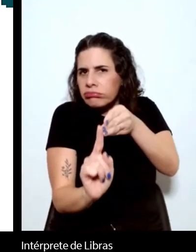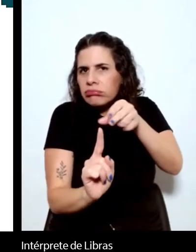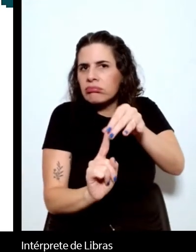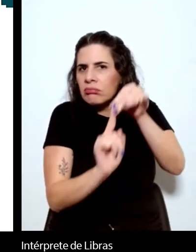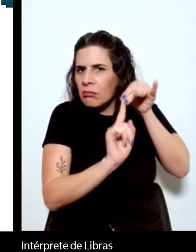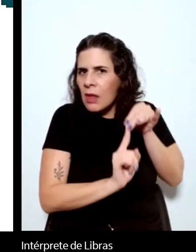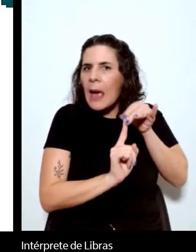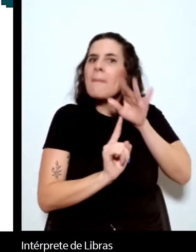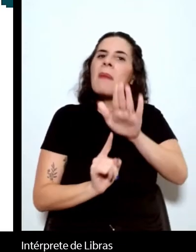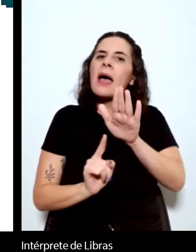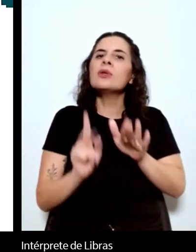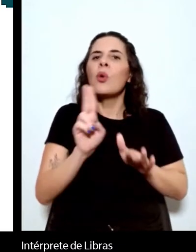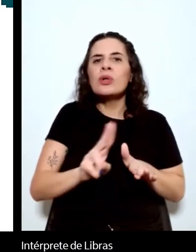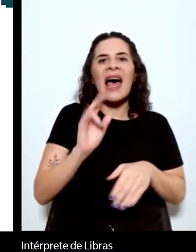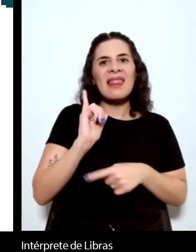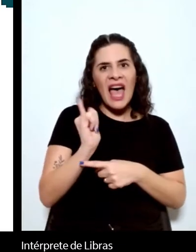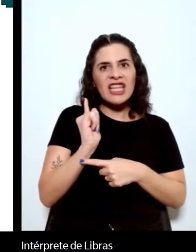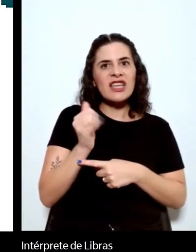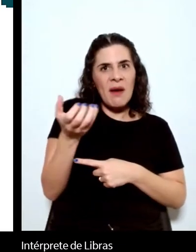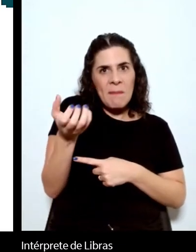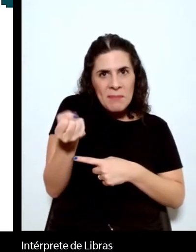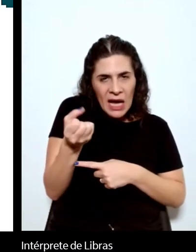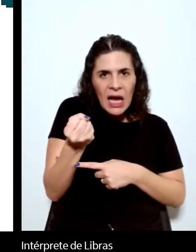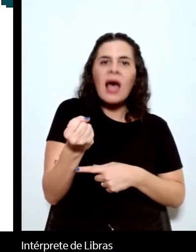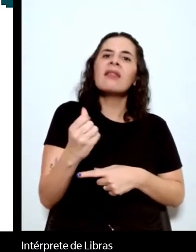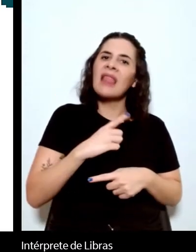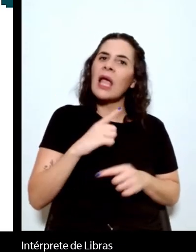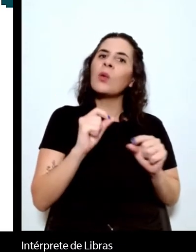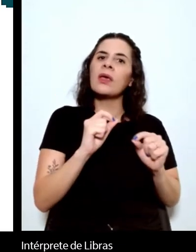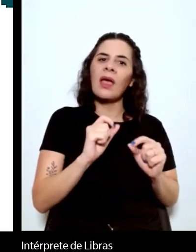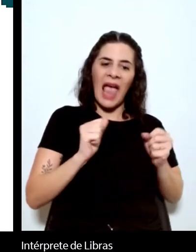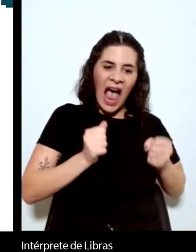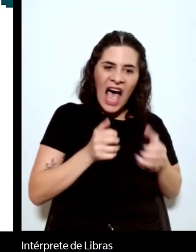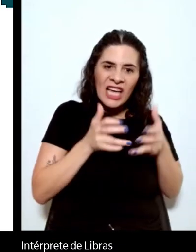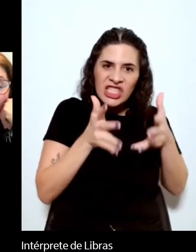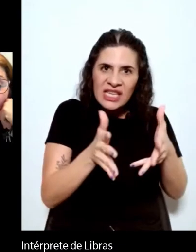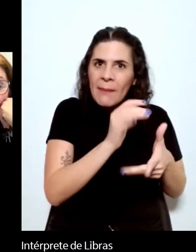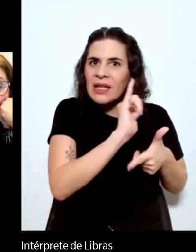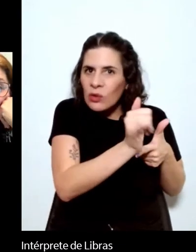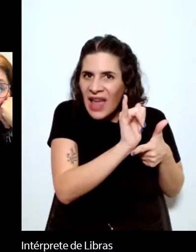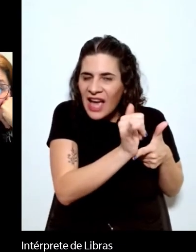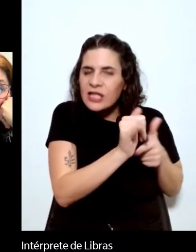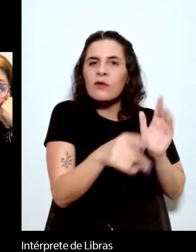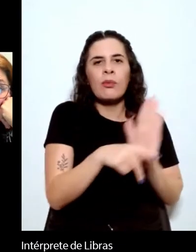evidências do agenciamento narrativo do escravo.